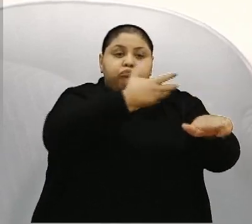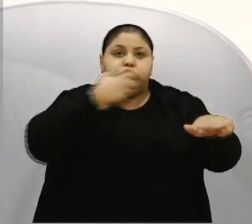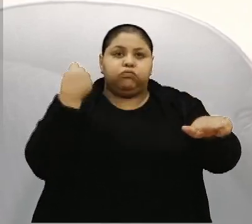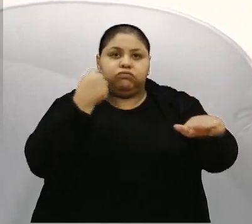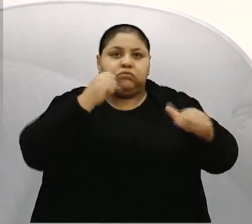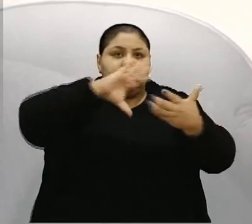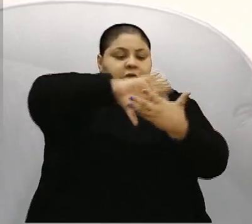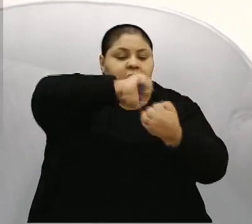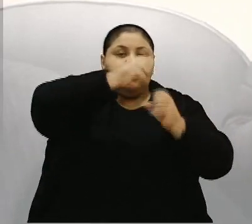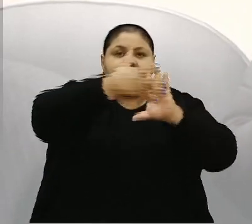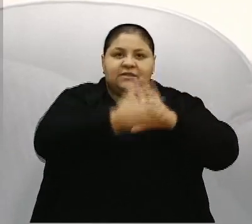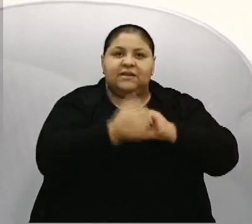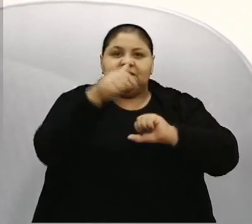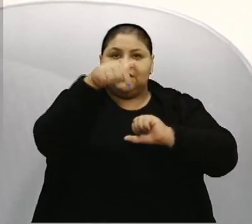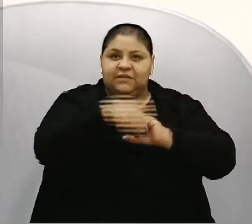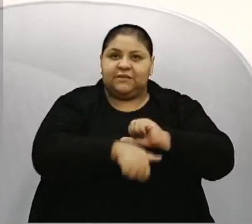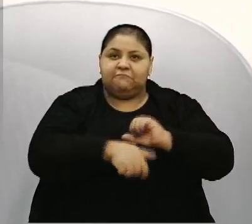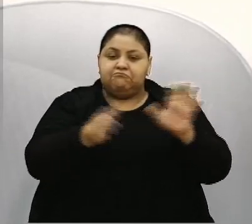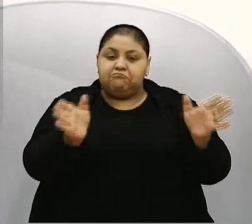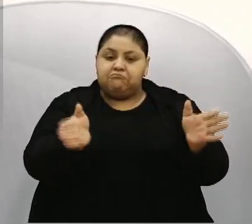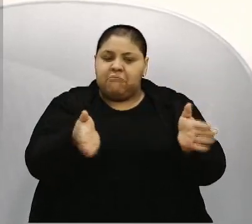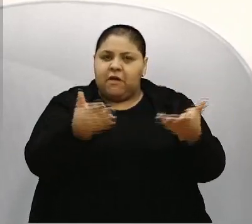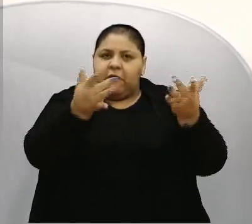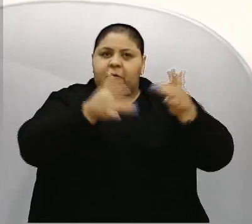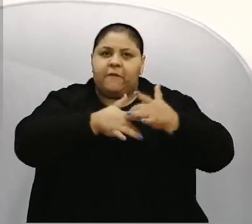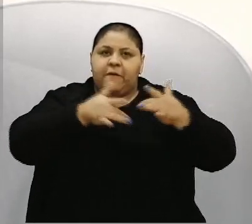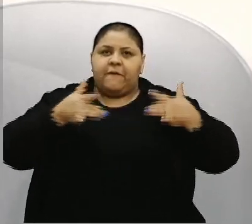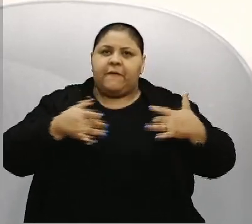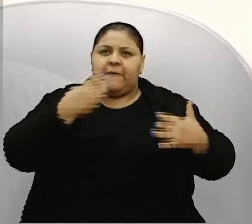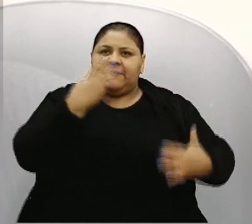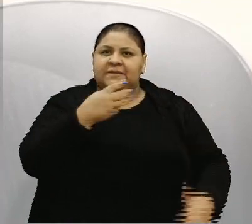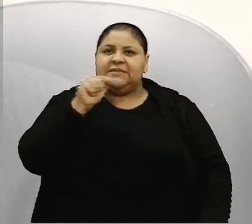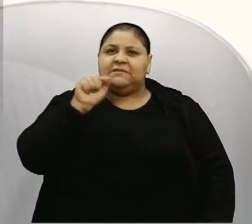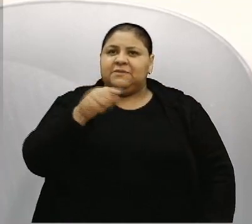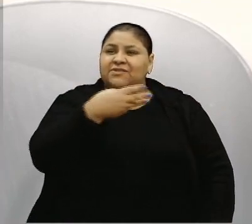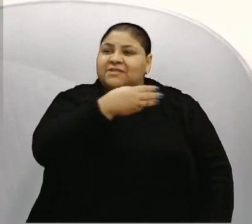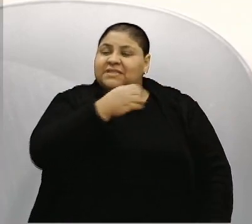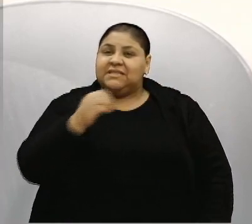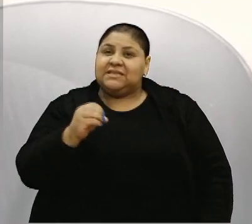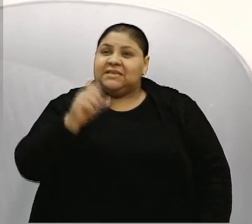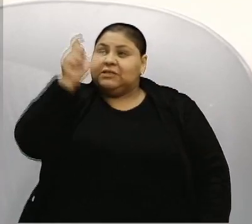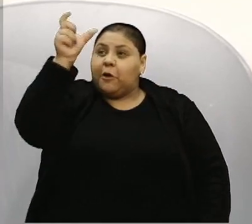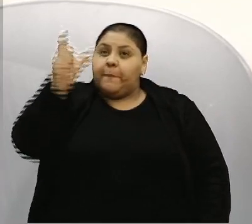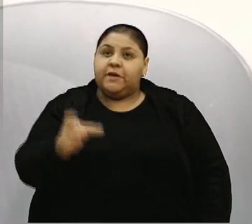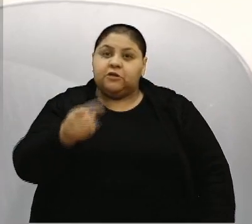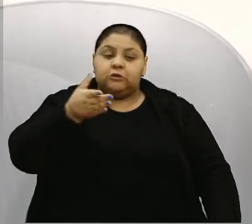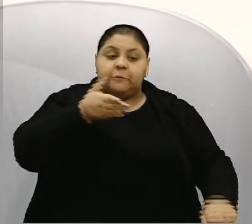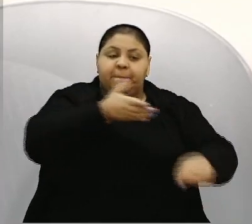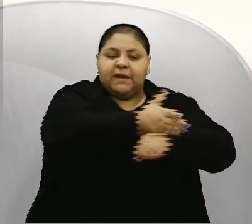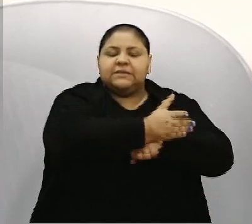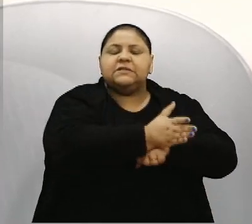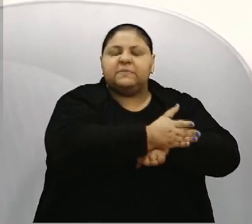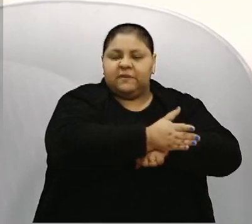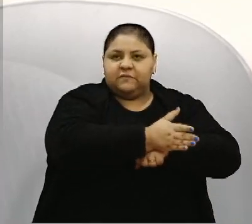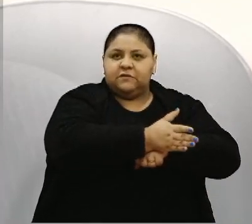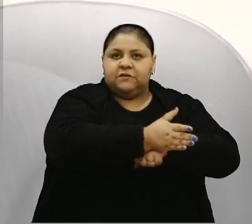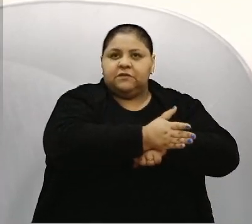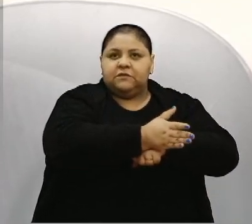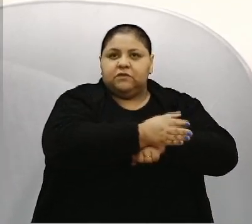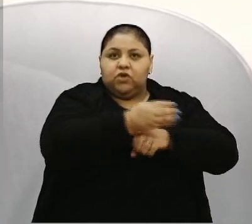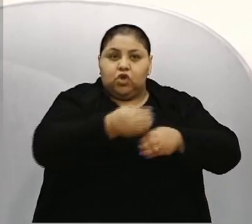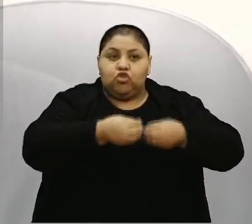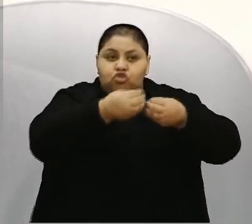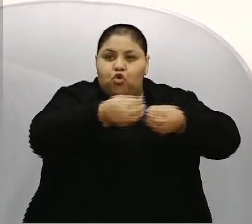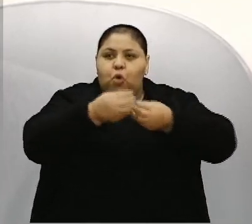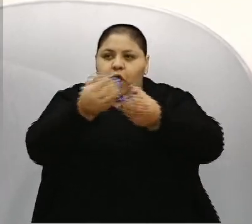fizeram esse grande evento solidário. 3.300 pessoas, aproximadamente, frequentaram o espaço doando alimentos.